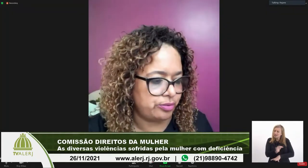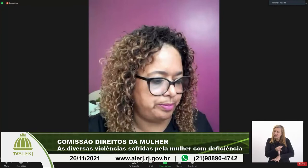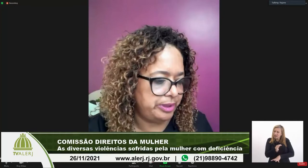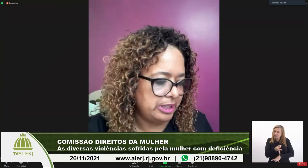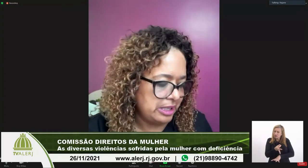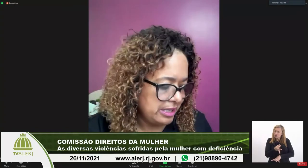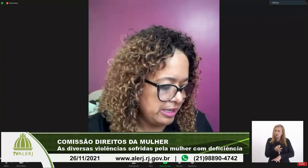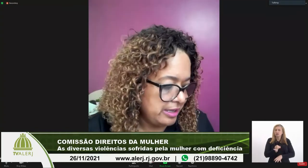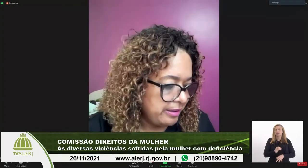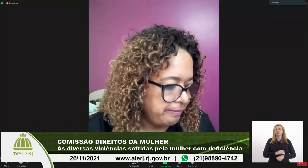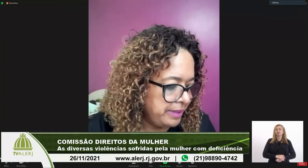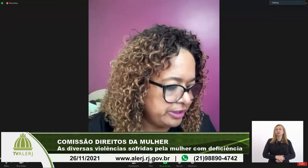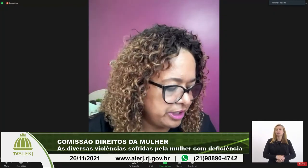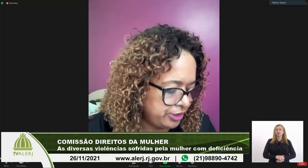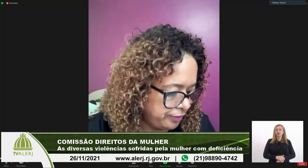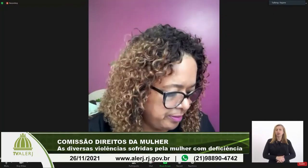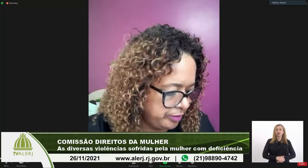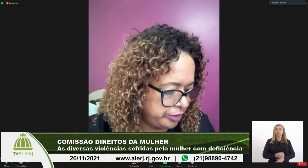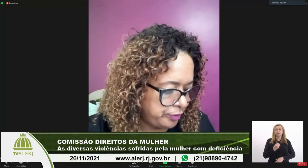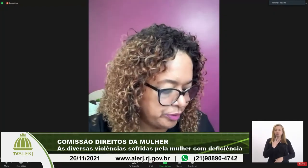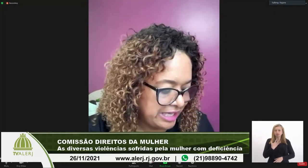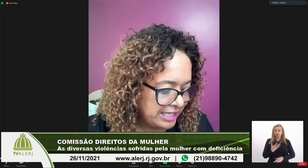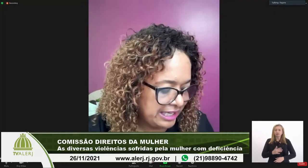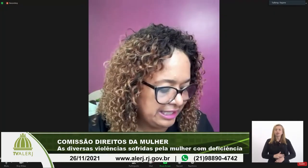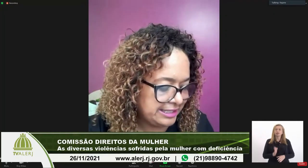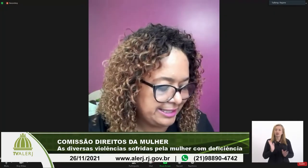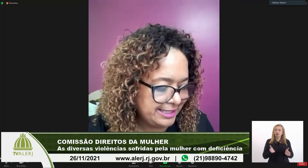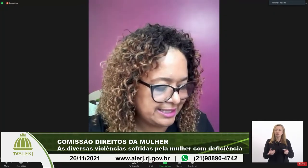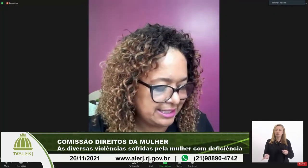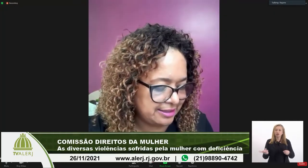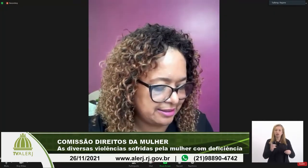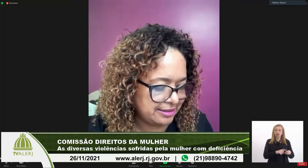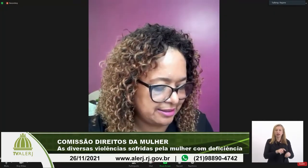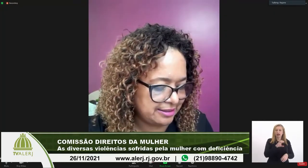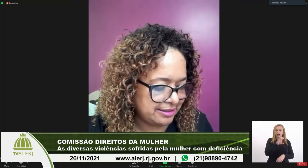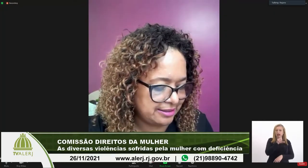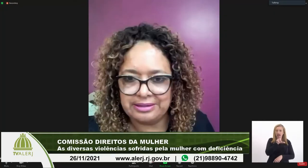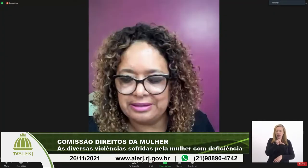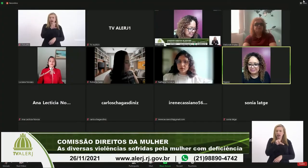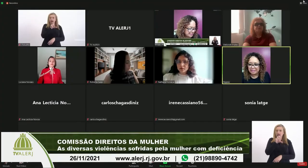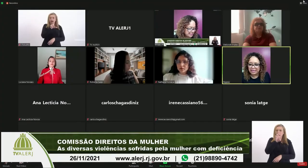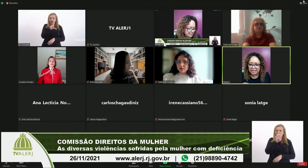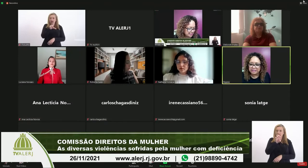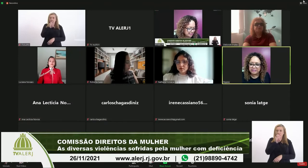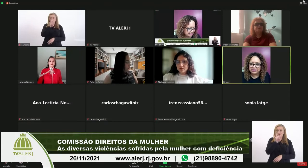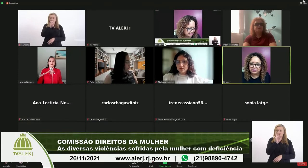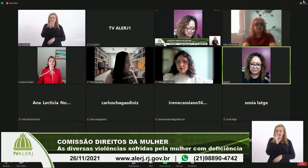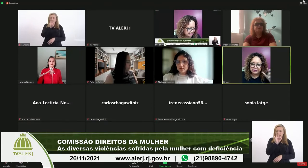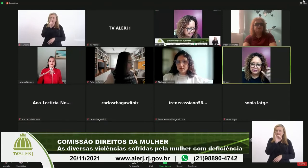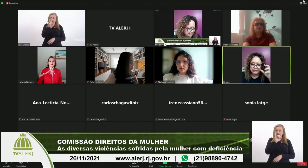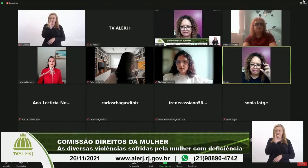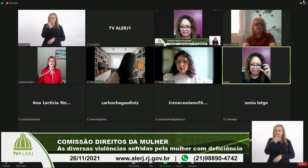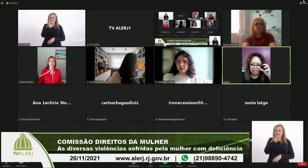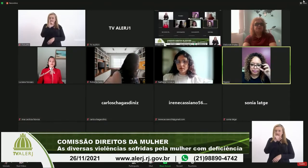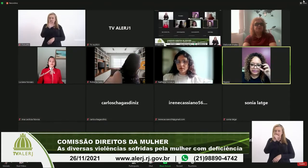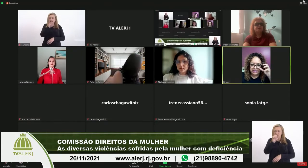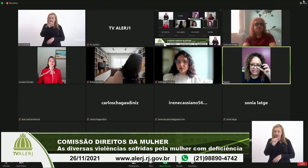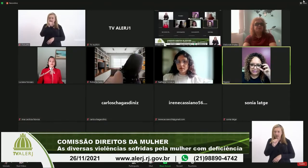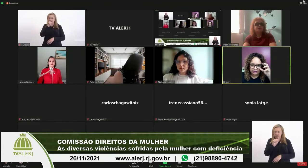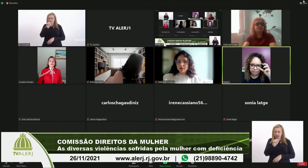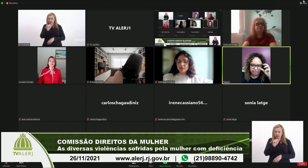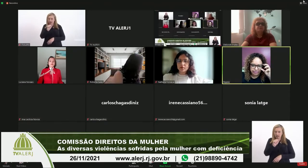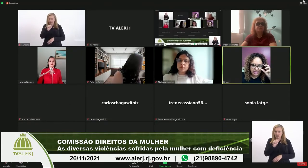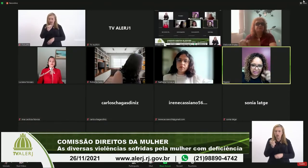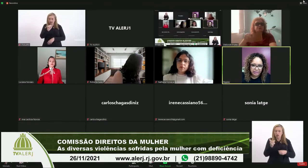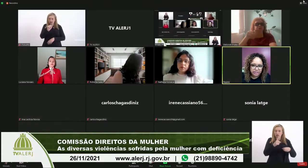desculpe bem gente vamos voltar na Letícia tá Letícia vamos voltar